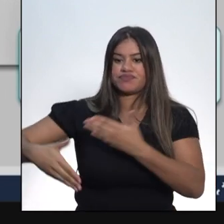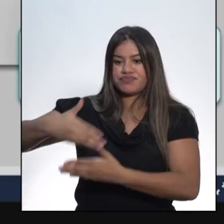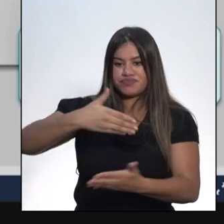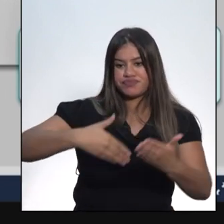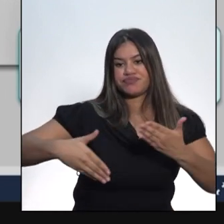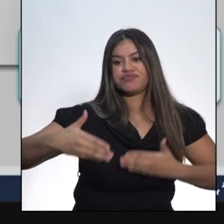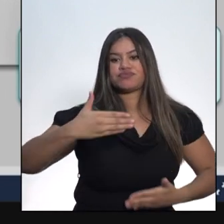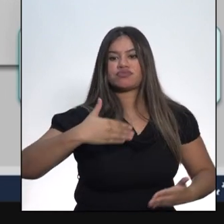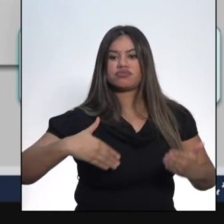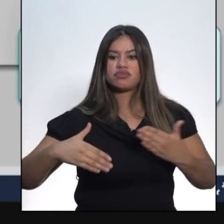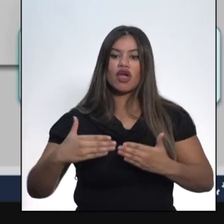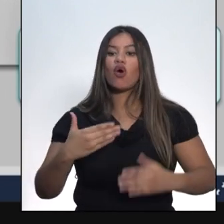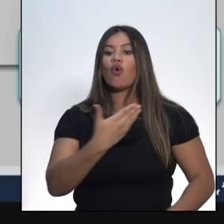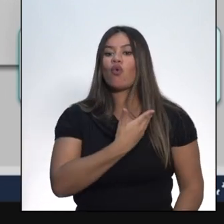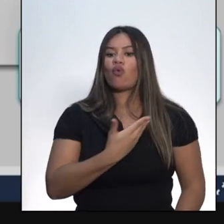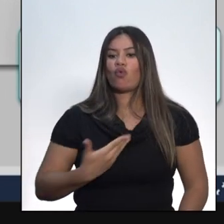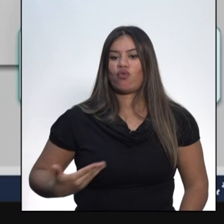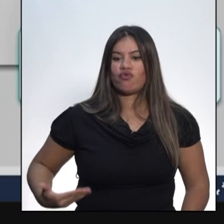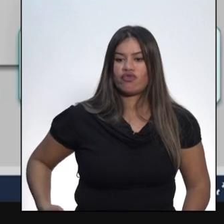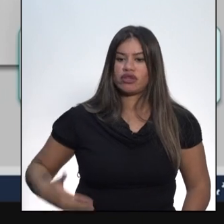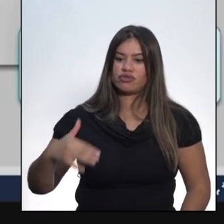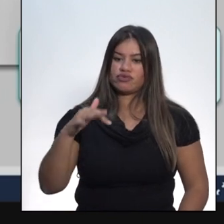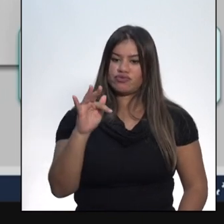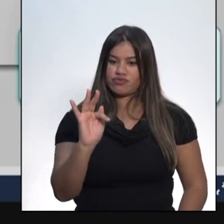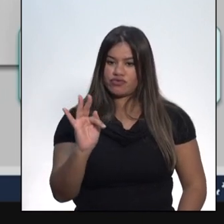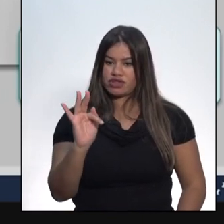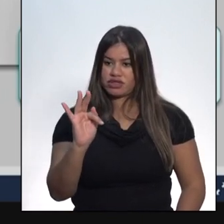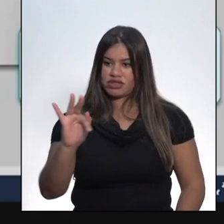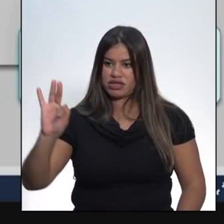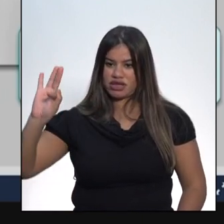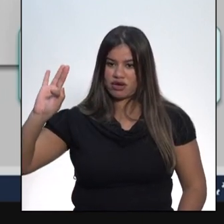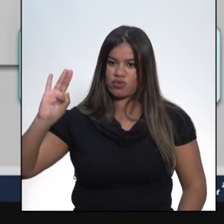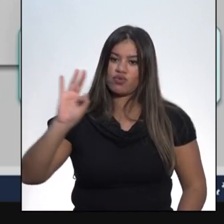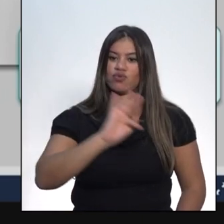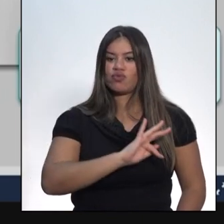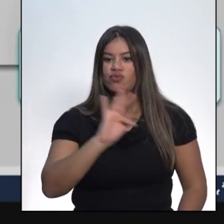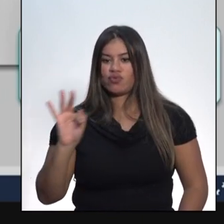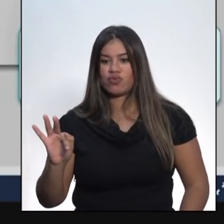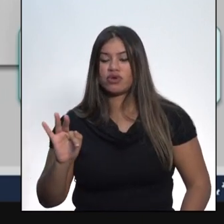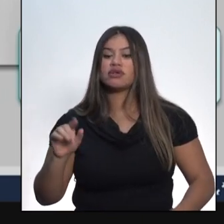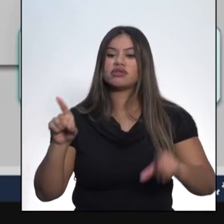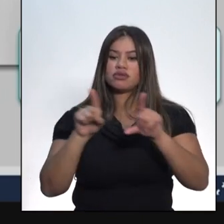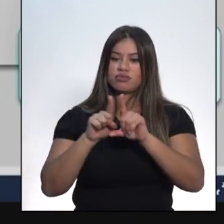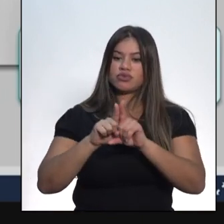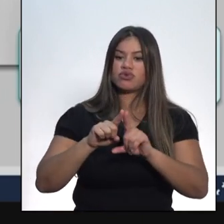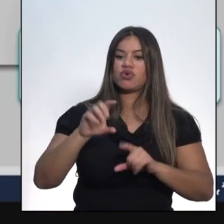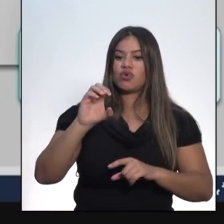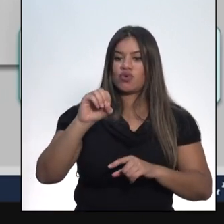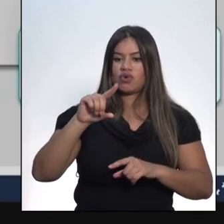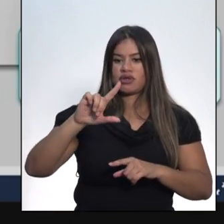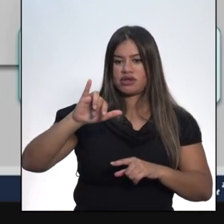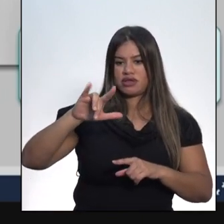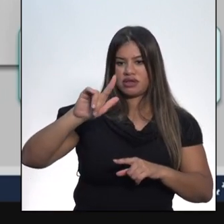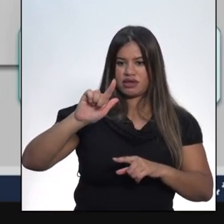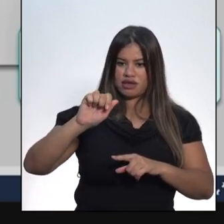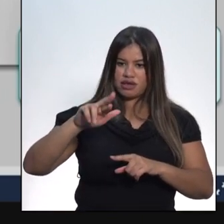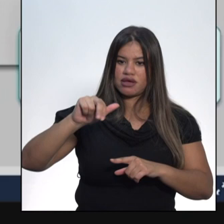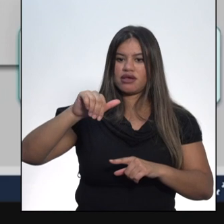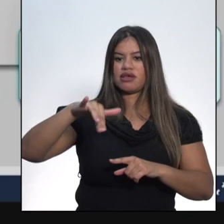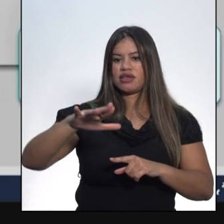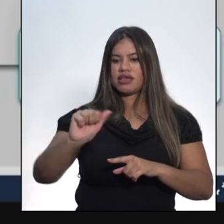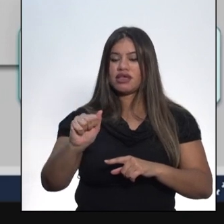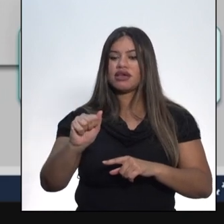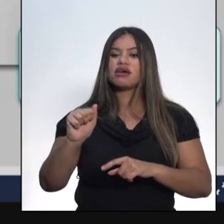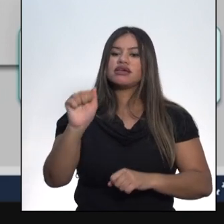envolvendo o governo federal e os governos das oligarquias estaduais. Este relacionamento ficou